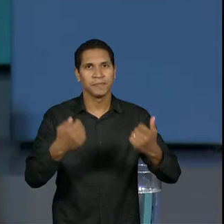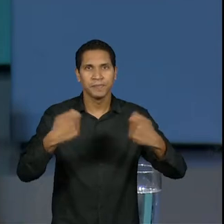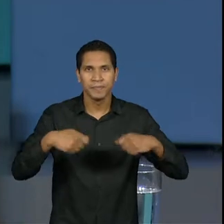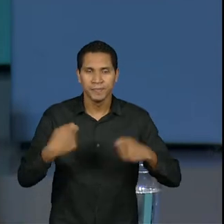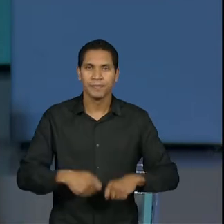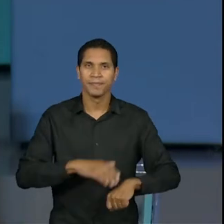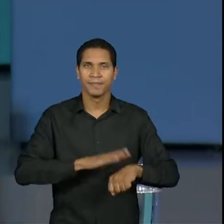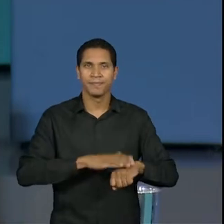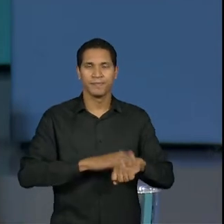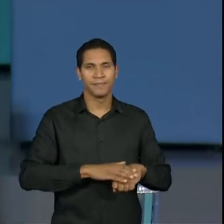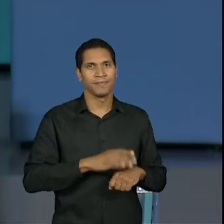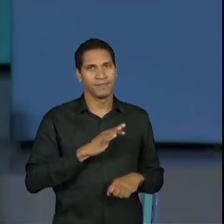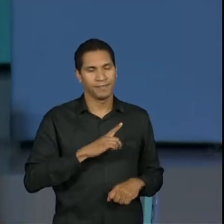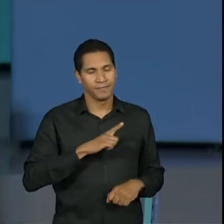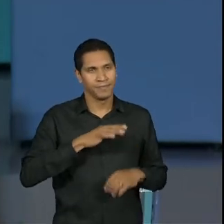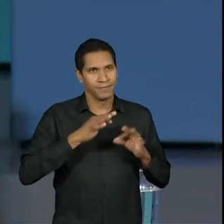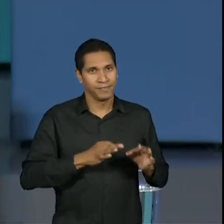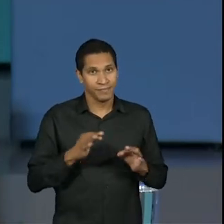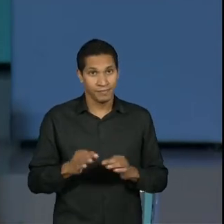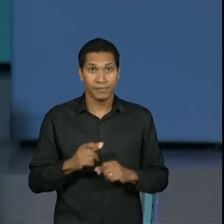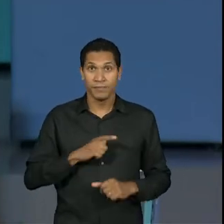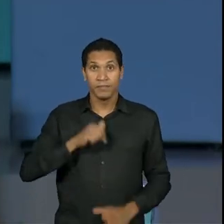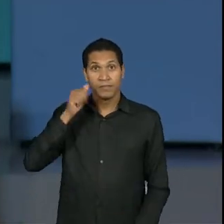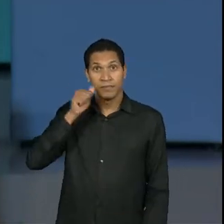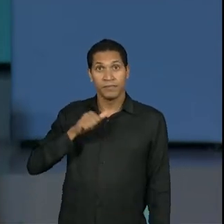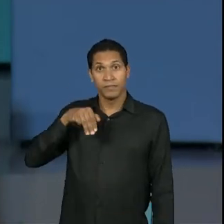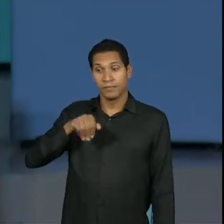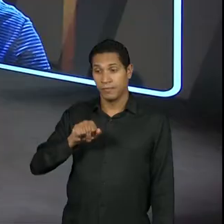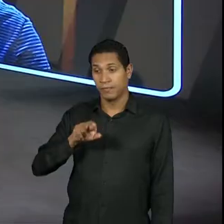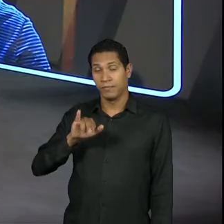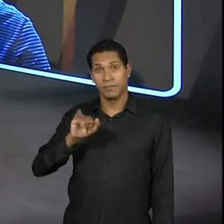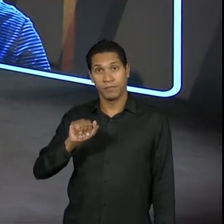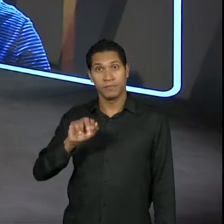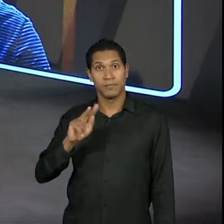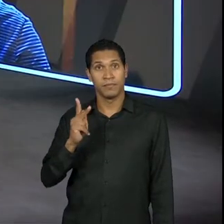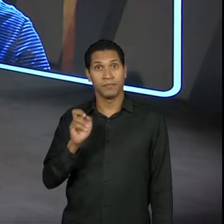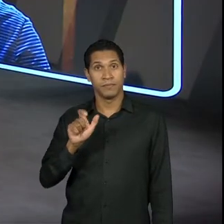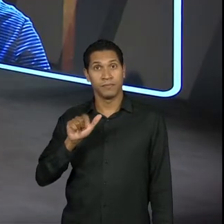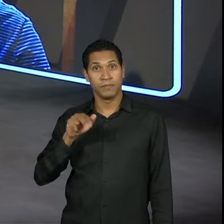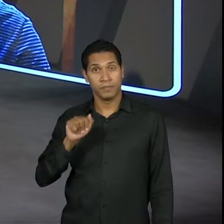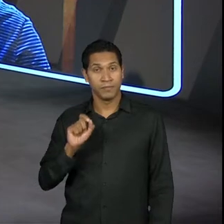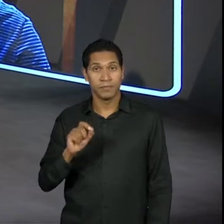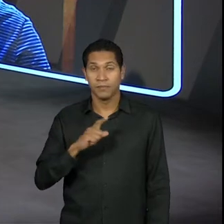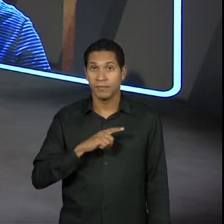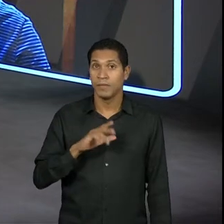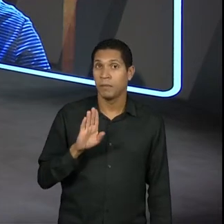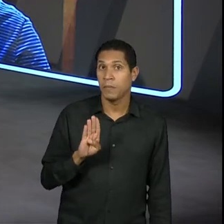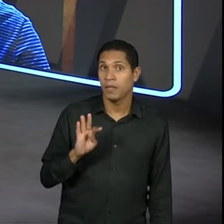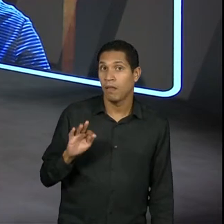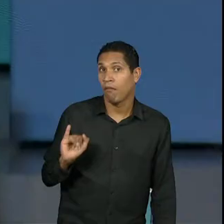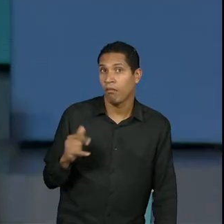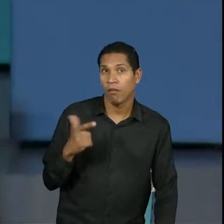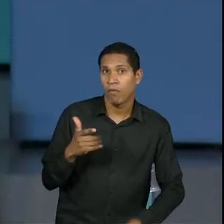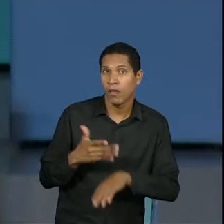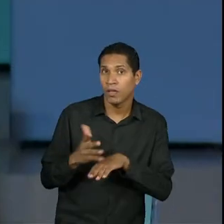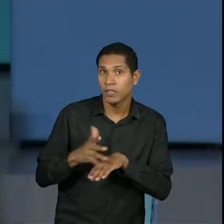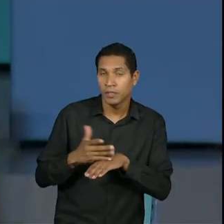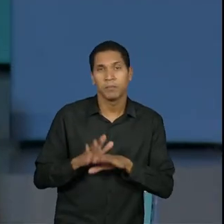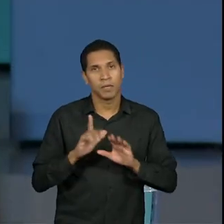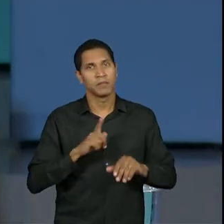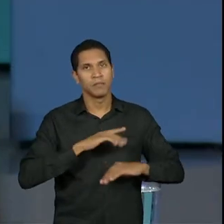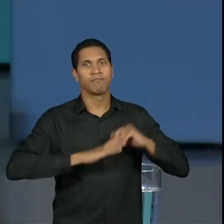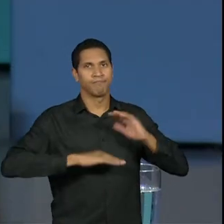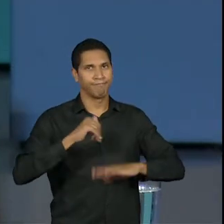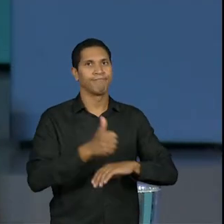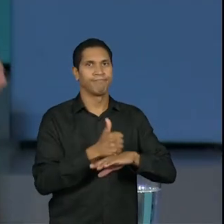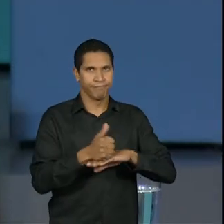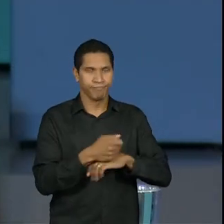cumprir. Como a Marilena falou, a gente vai pegar o BTI. BTI não tem estágio, mas tem atividade e prática profissional